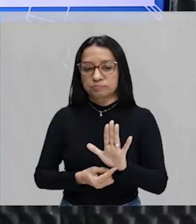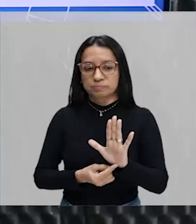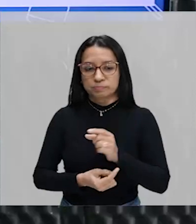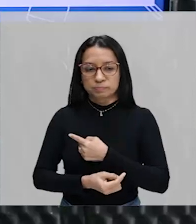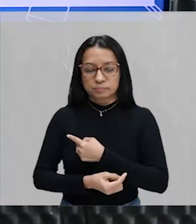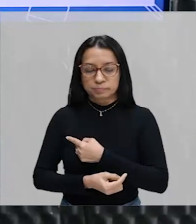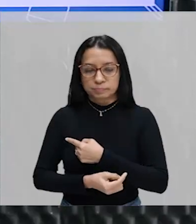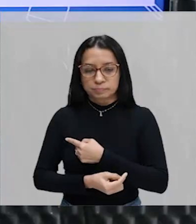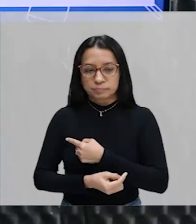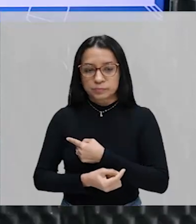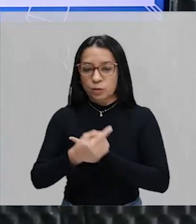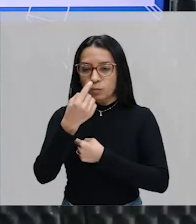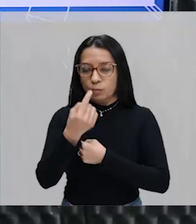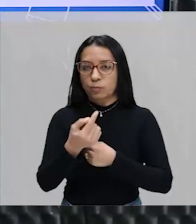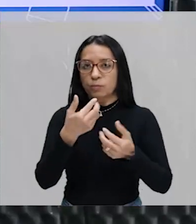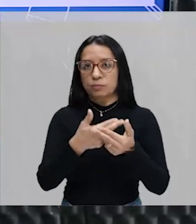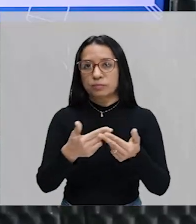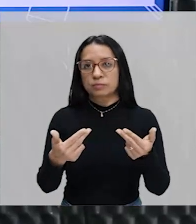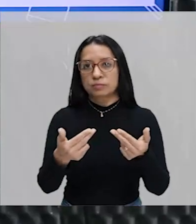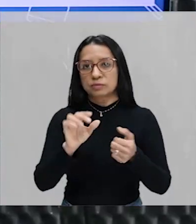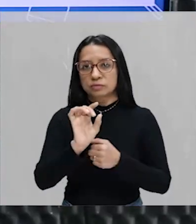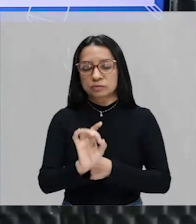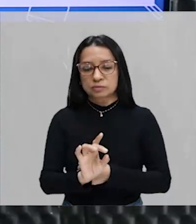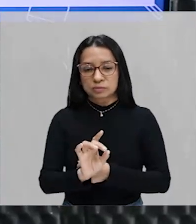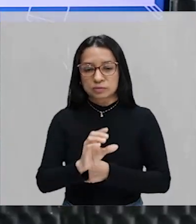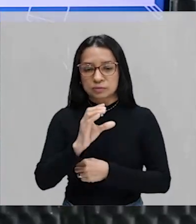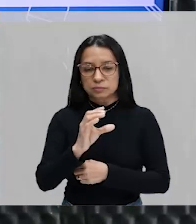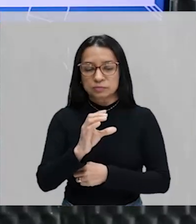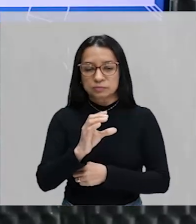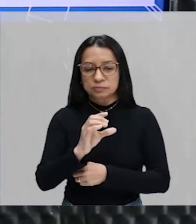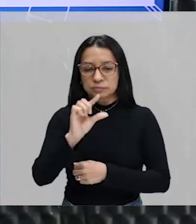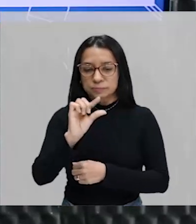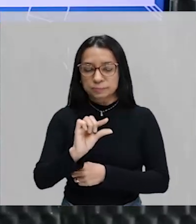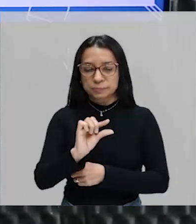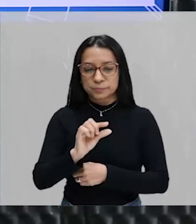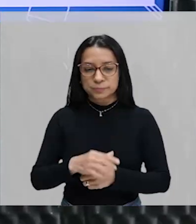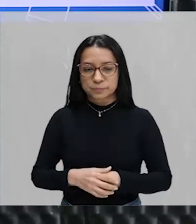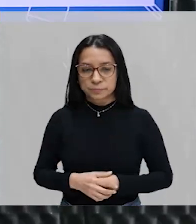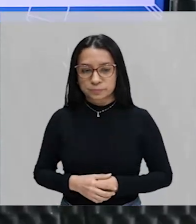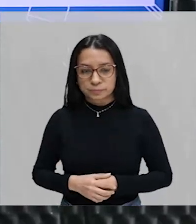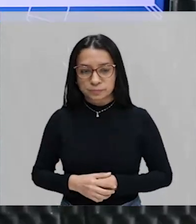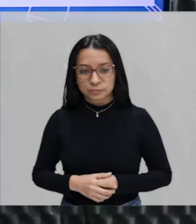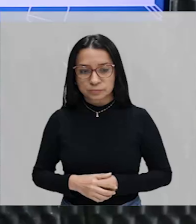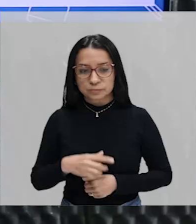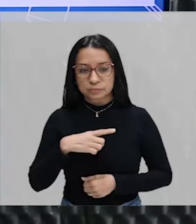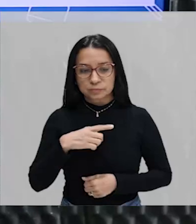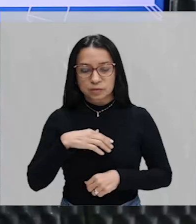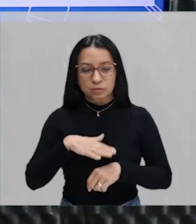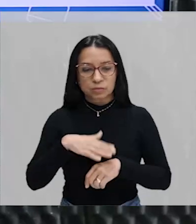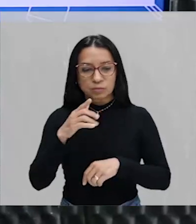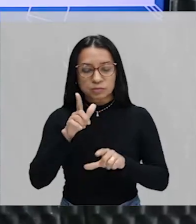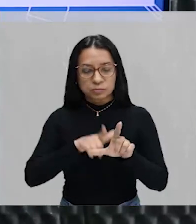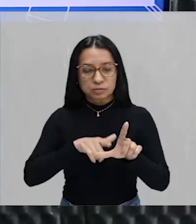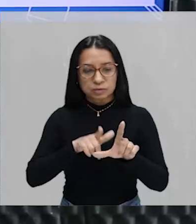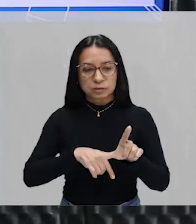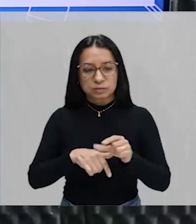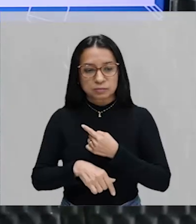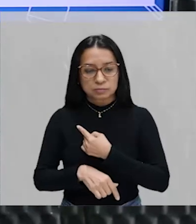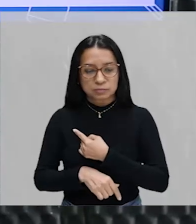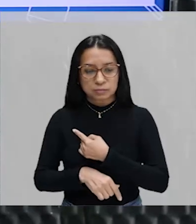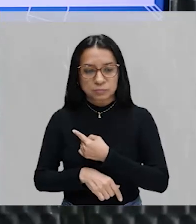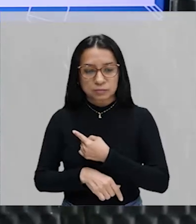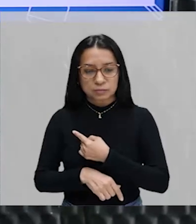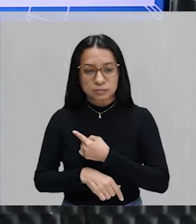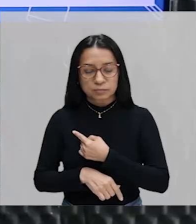aqui, nós temos apenas um elemento, que é o C minúsculo, tá? Temos mais uma letra no caso, ó,